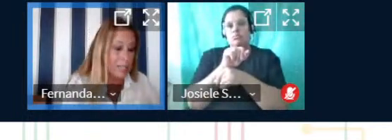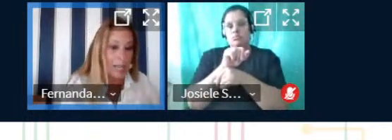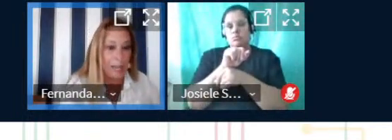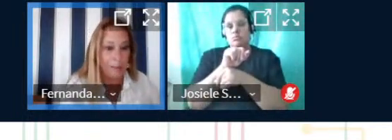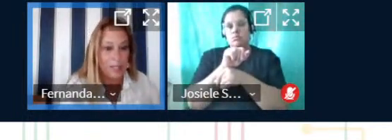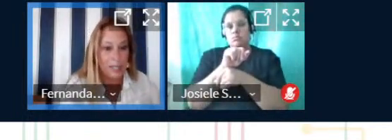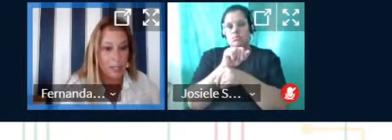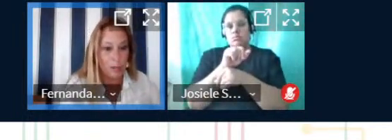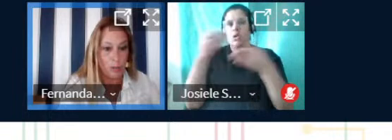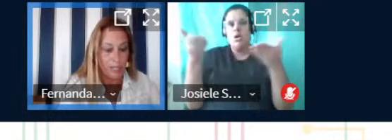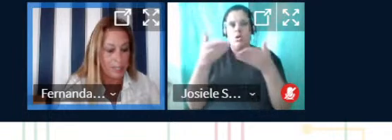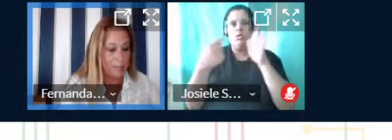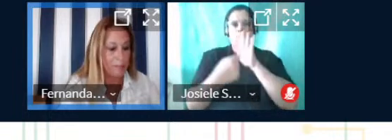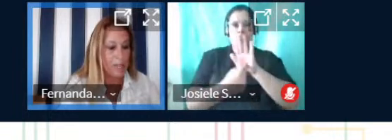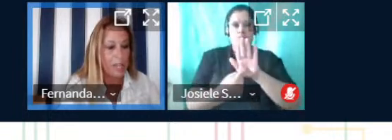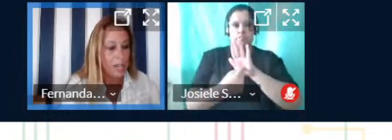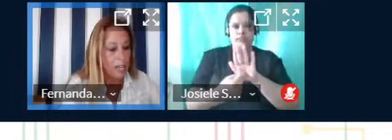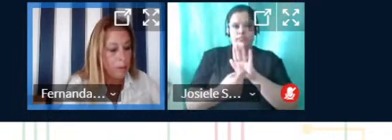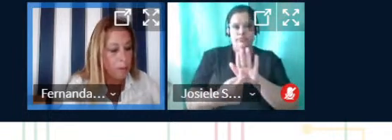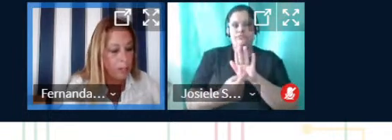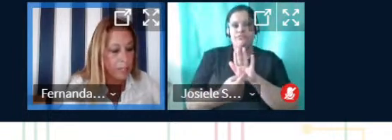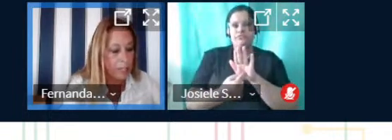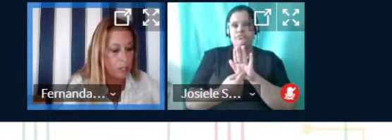às apresentações.